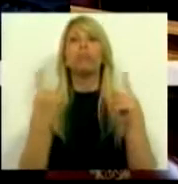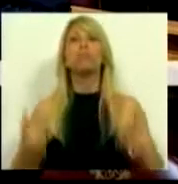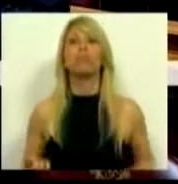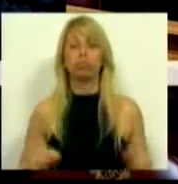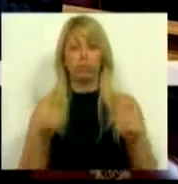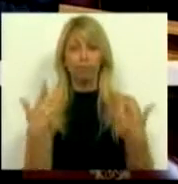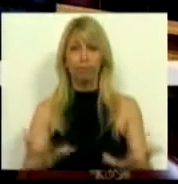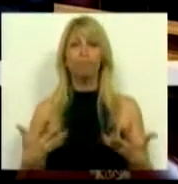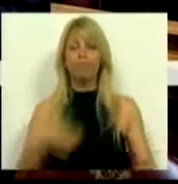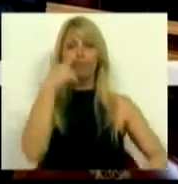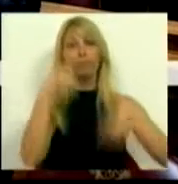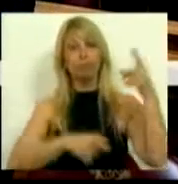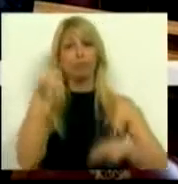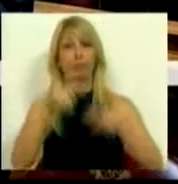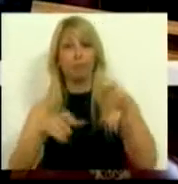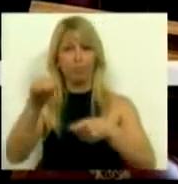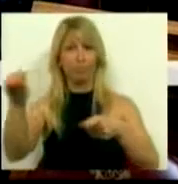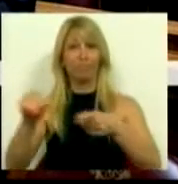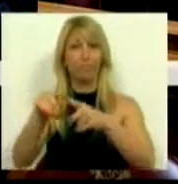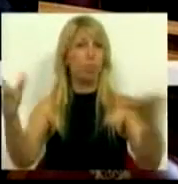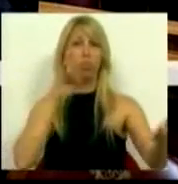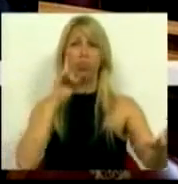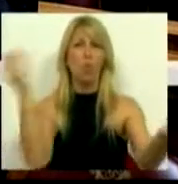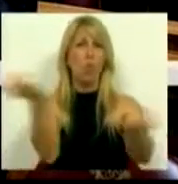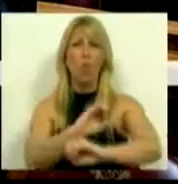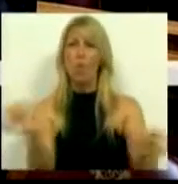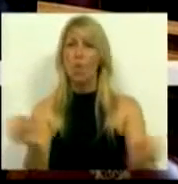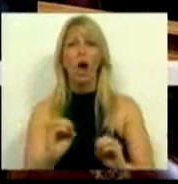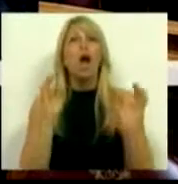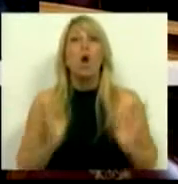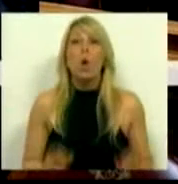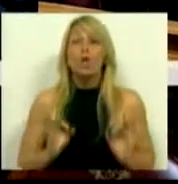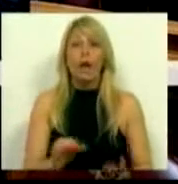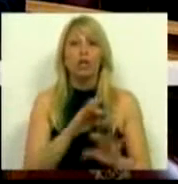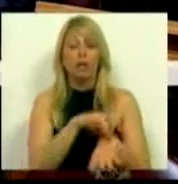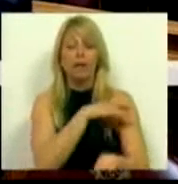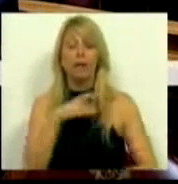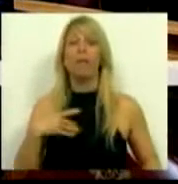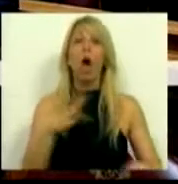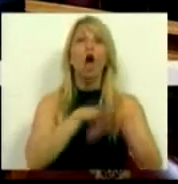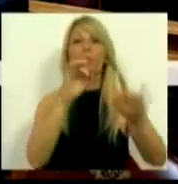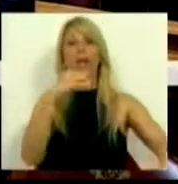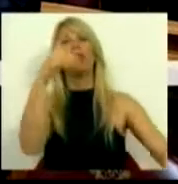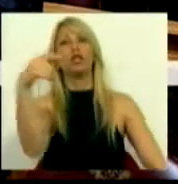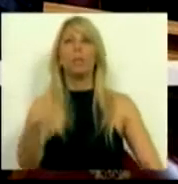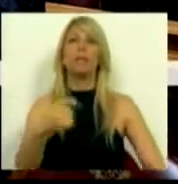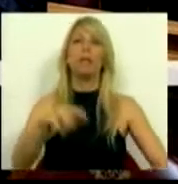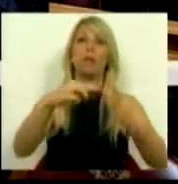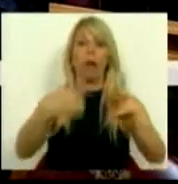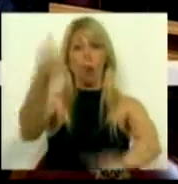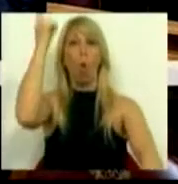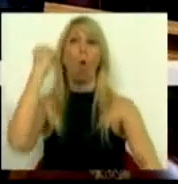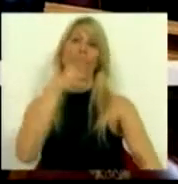as populações de Alcobaça estão completamente desprotegidas de cuidados médicos hospitalares. E diz o Presidente da Câmara ontem